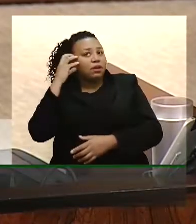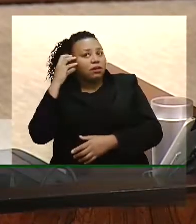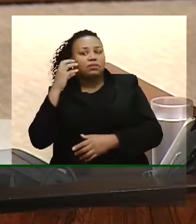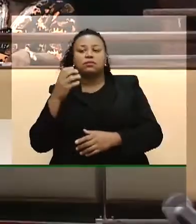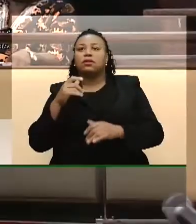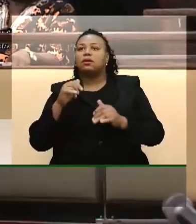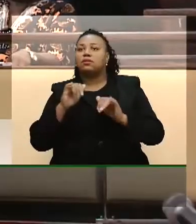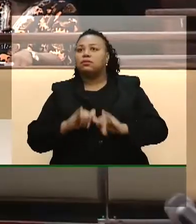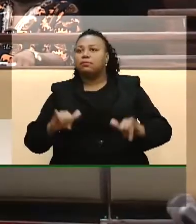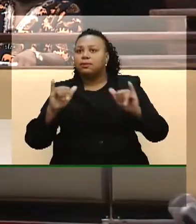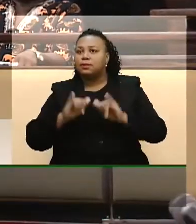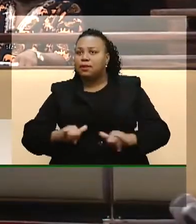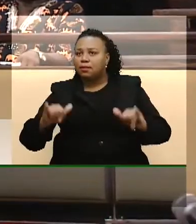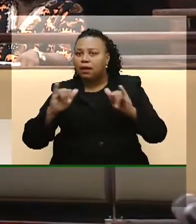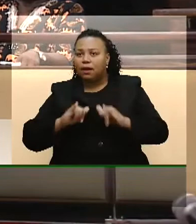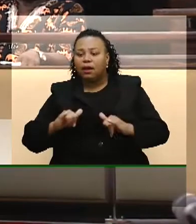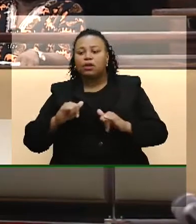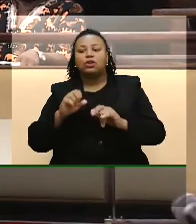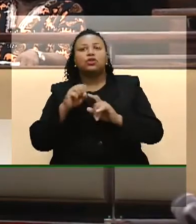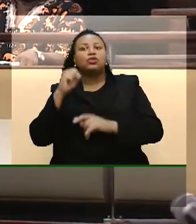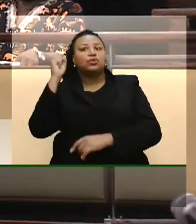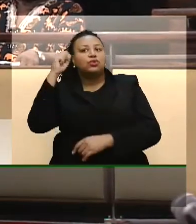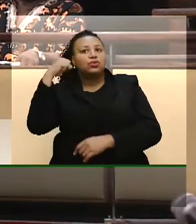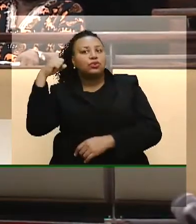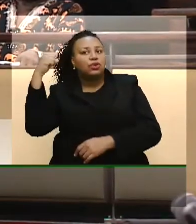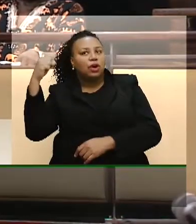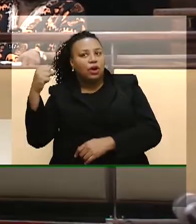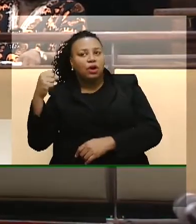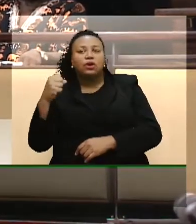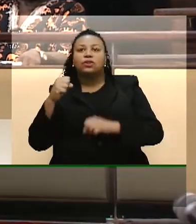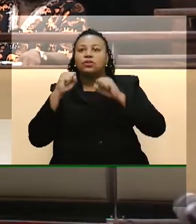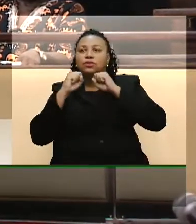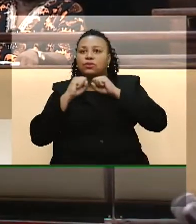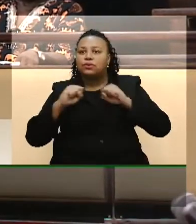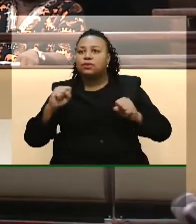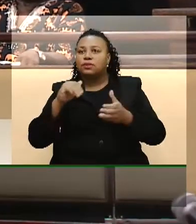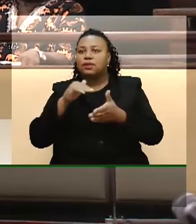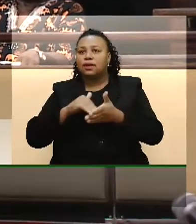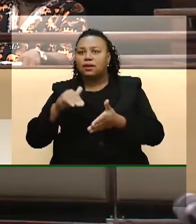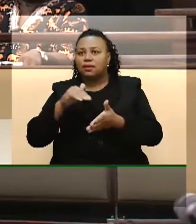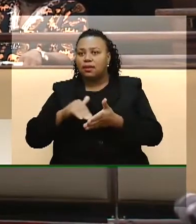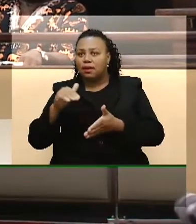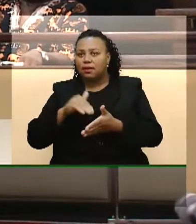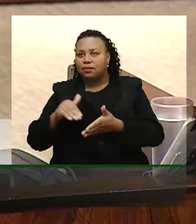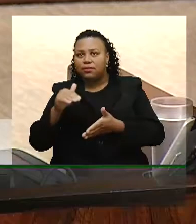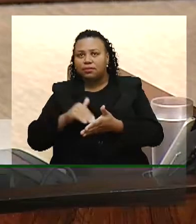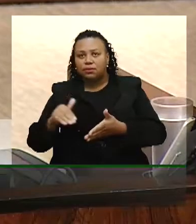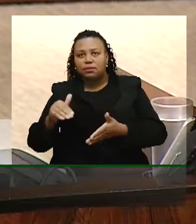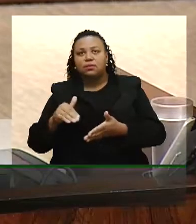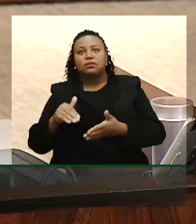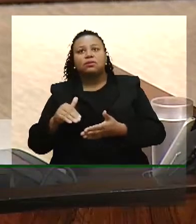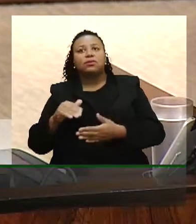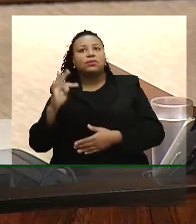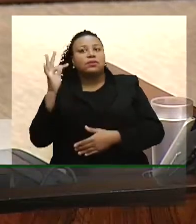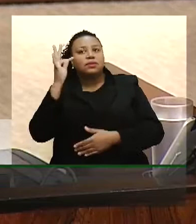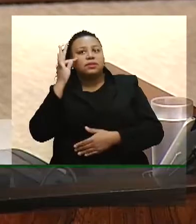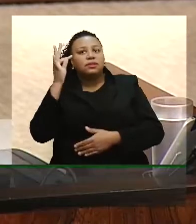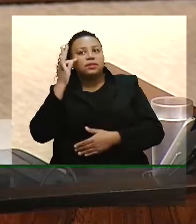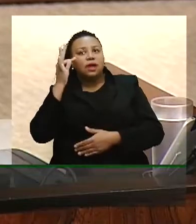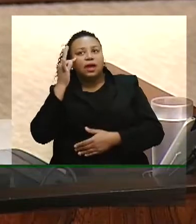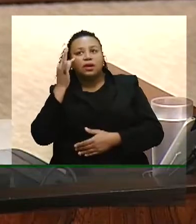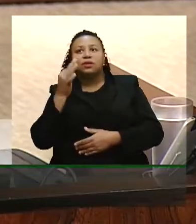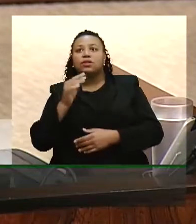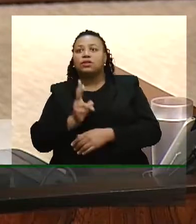Publicitários, dos Sociólogos, dos Secretários e Secretárias, dos Técnicos em